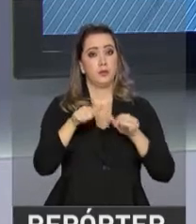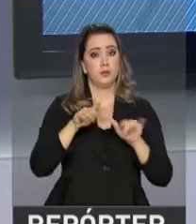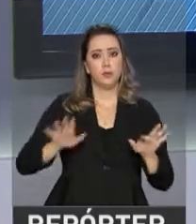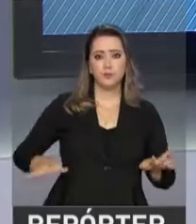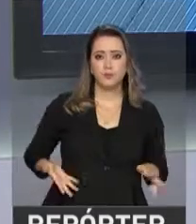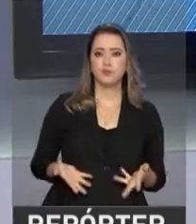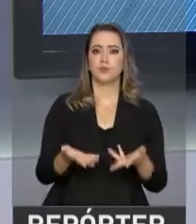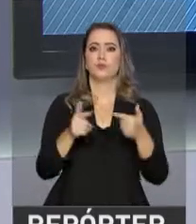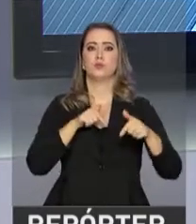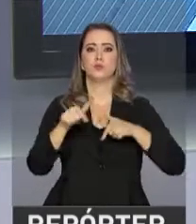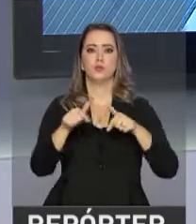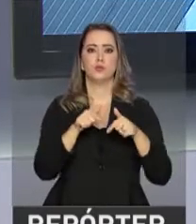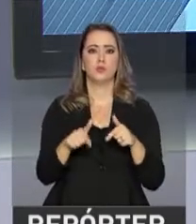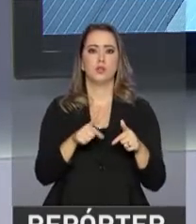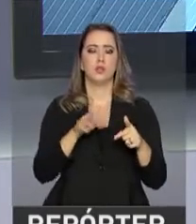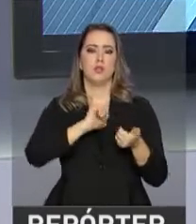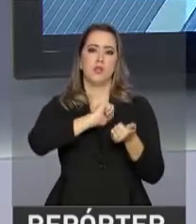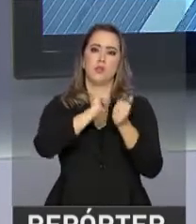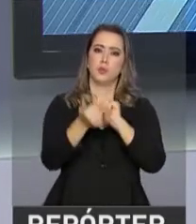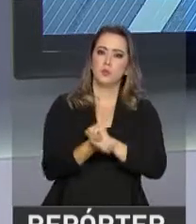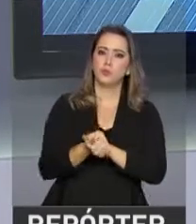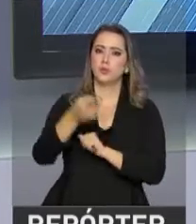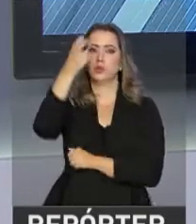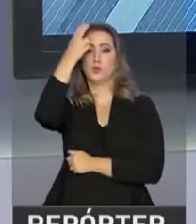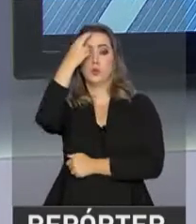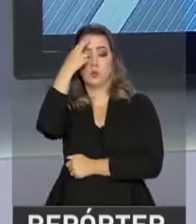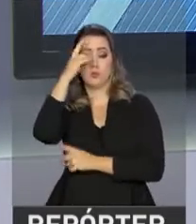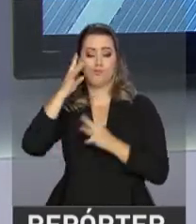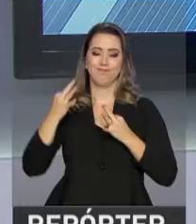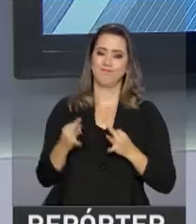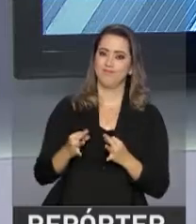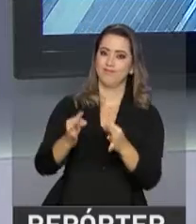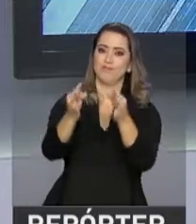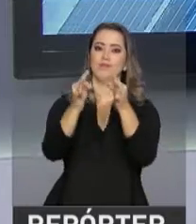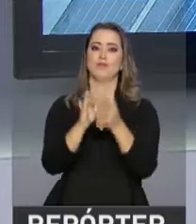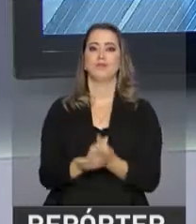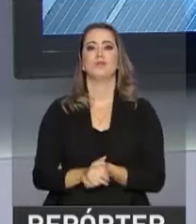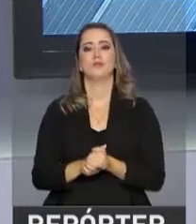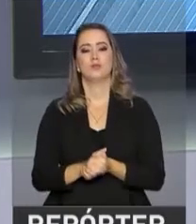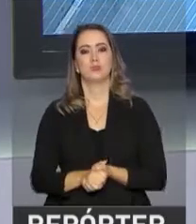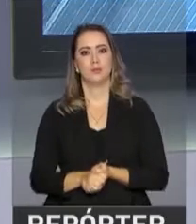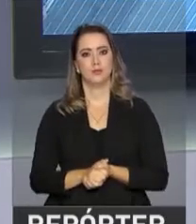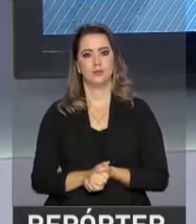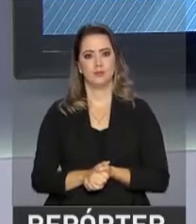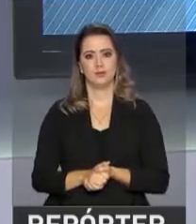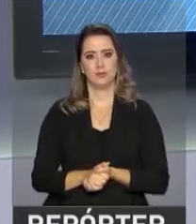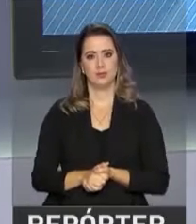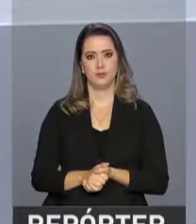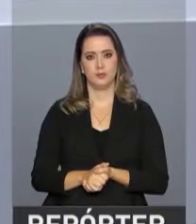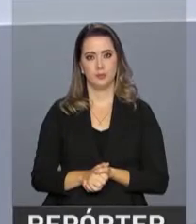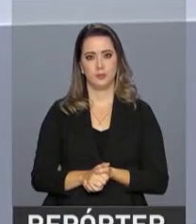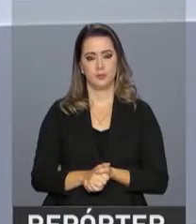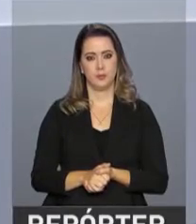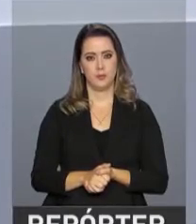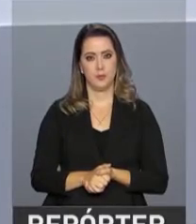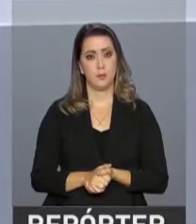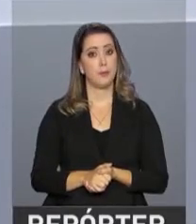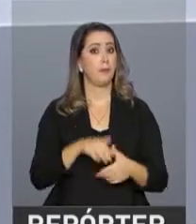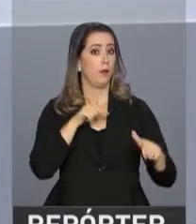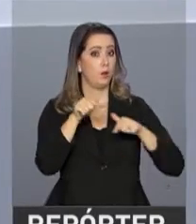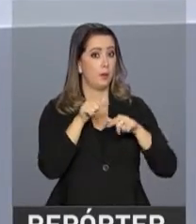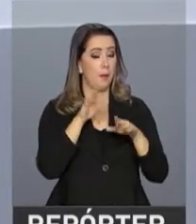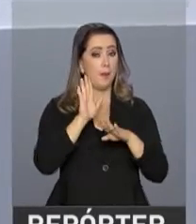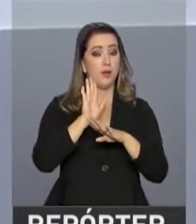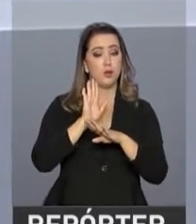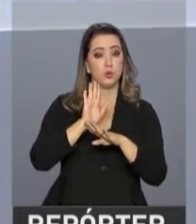que estimulem a participação de jovens em atividades esportivas, culturais e também de tecnologia. As ações